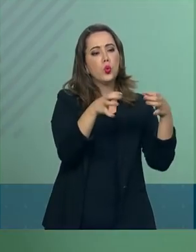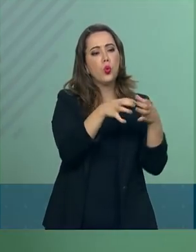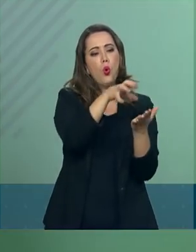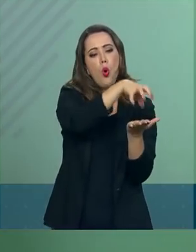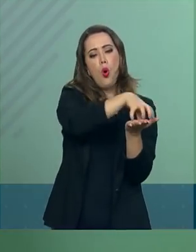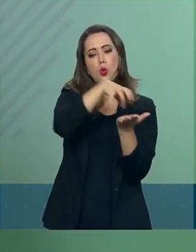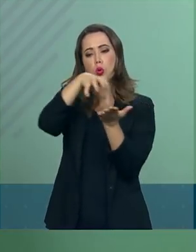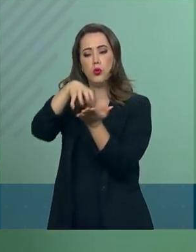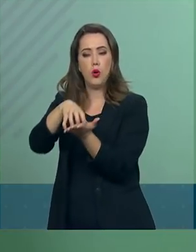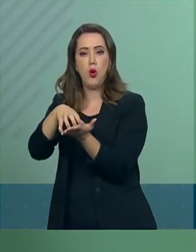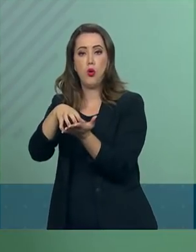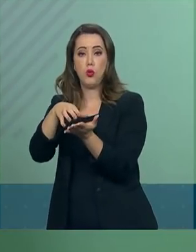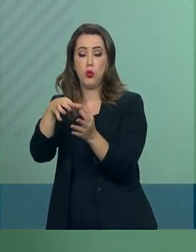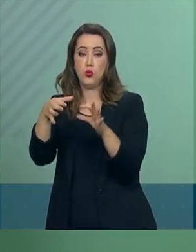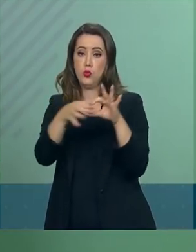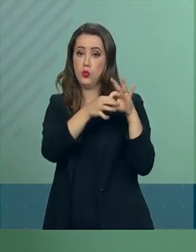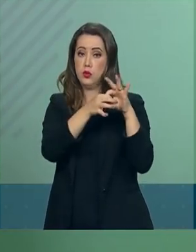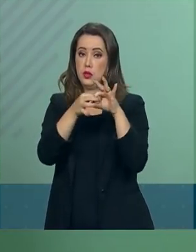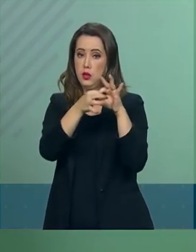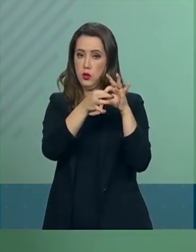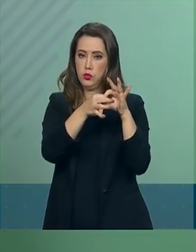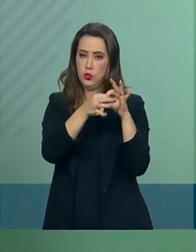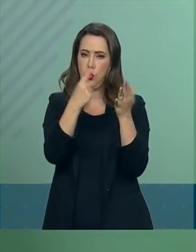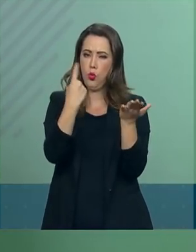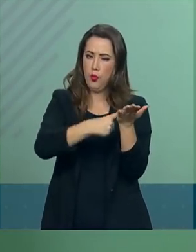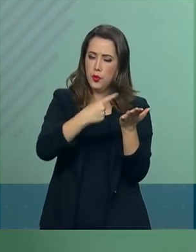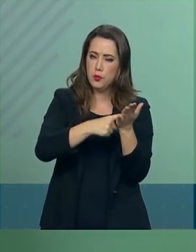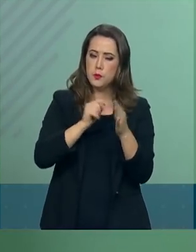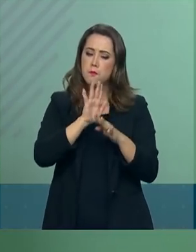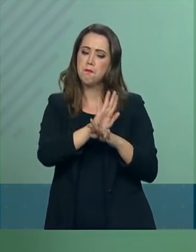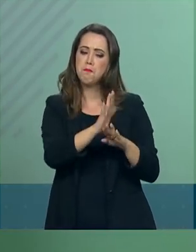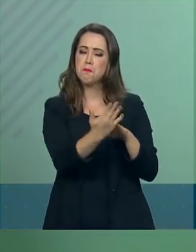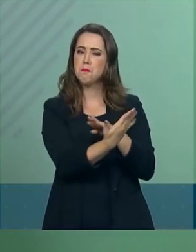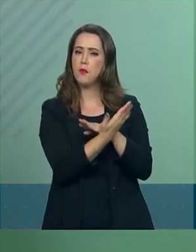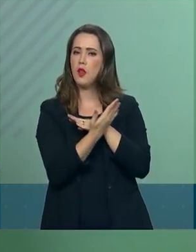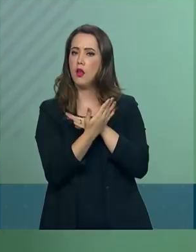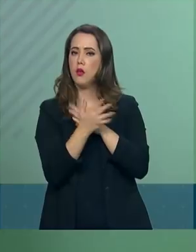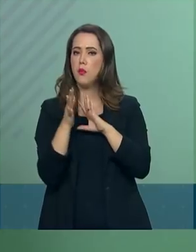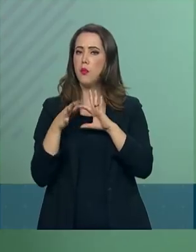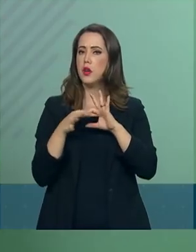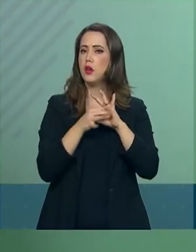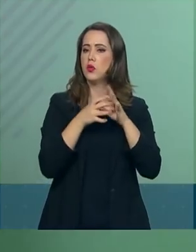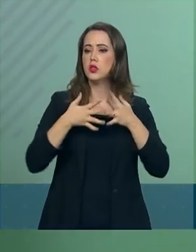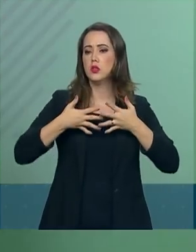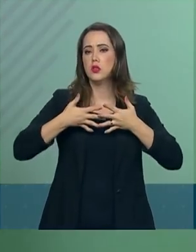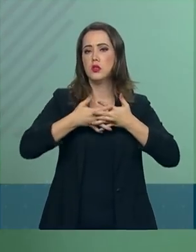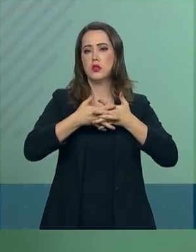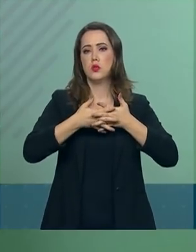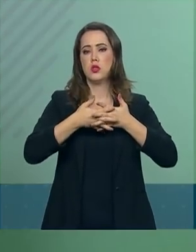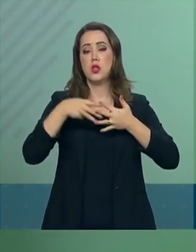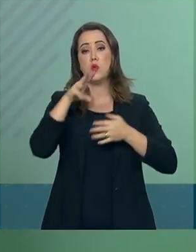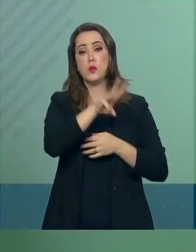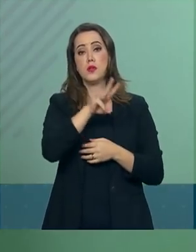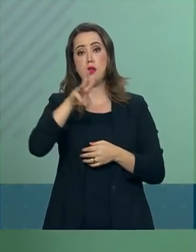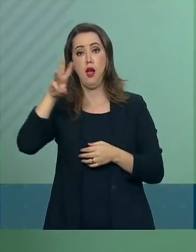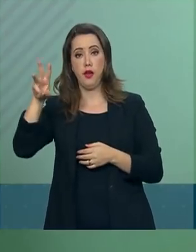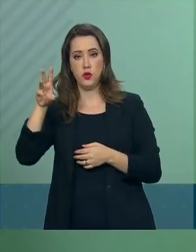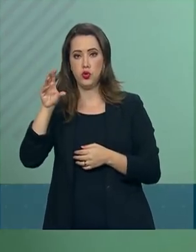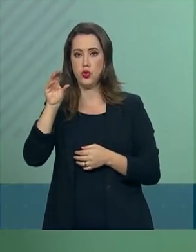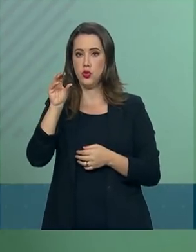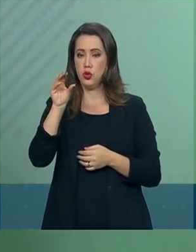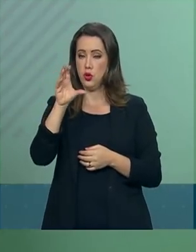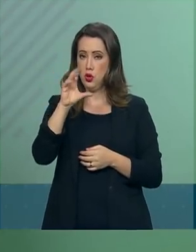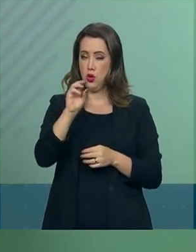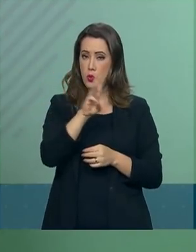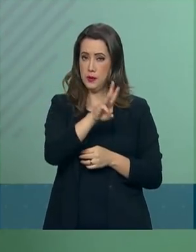assinou o termo de cooperação técnica para a integração das plataformas consumidor